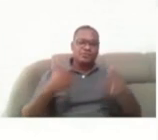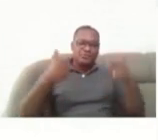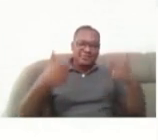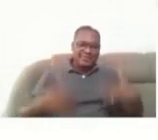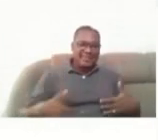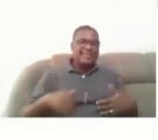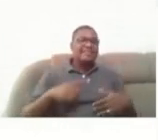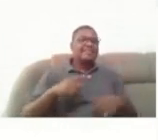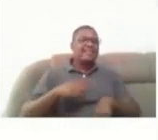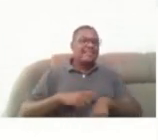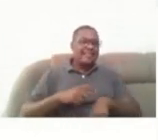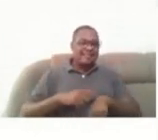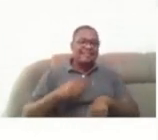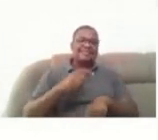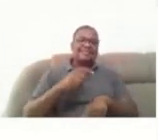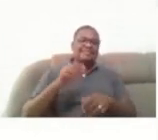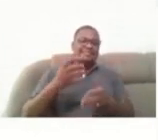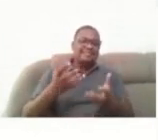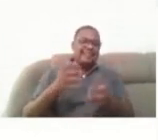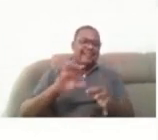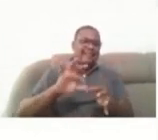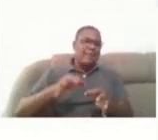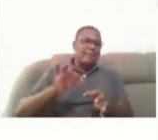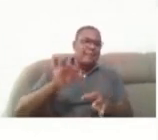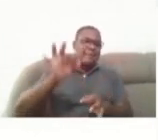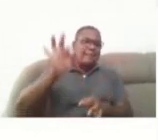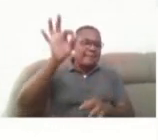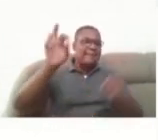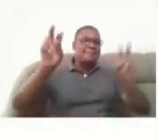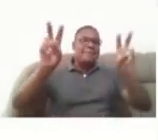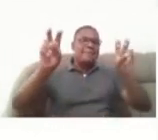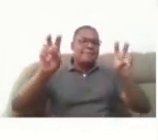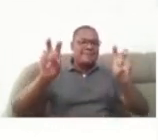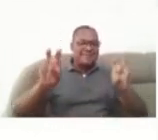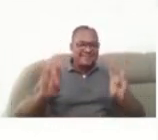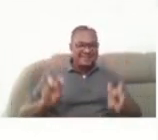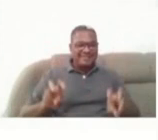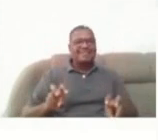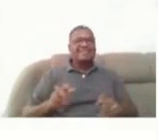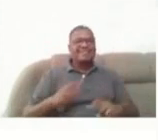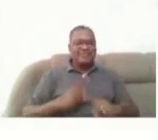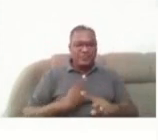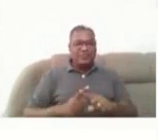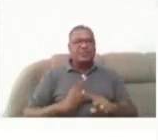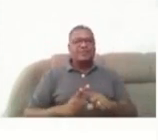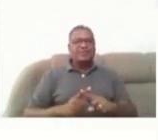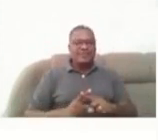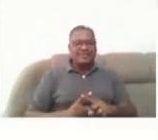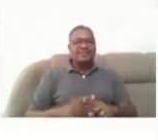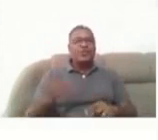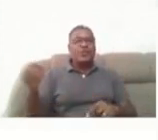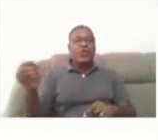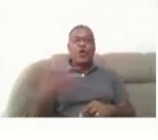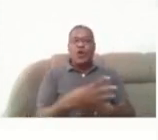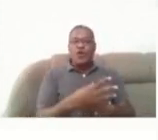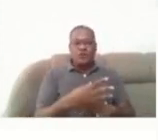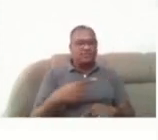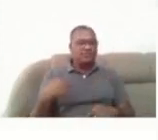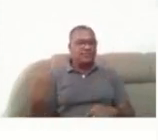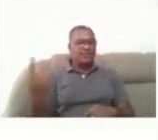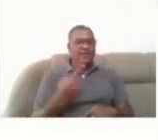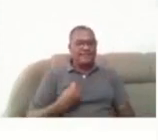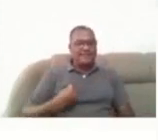bastante assunto ainda para discutirmos, porque é uma situação bastante nova que todos nós estamos